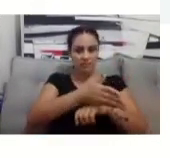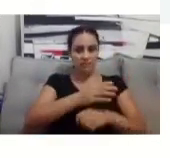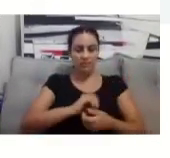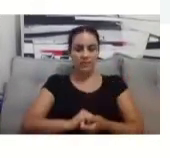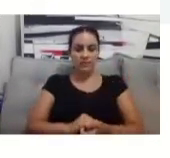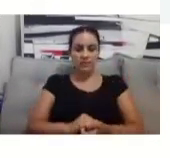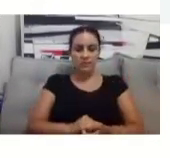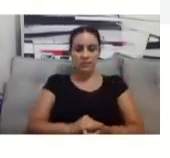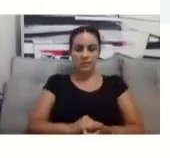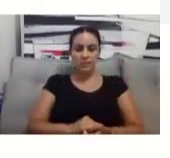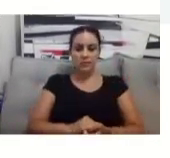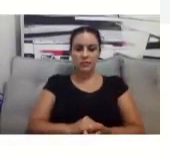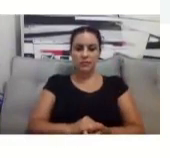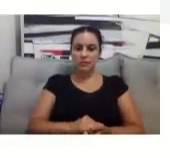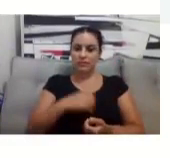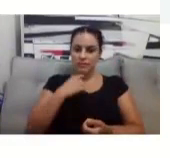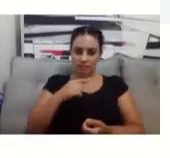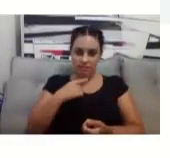Mais dúvidas?